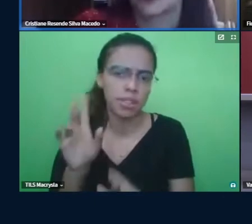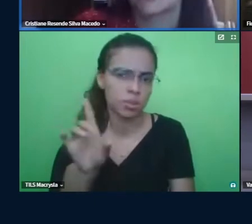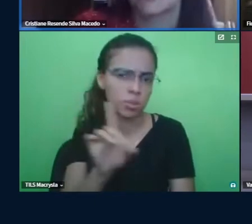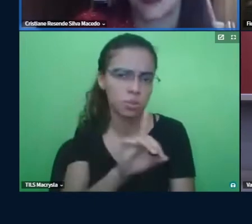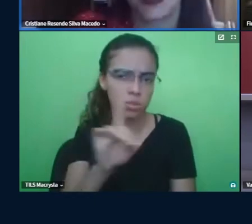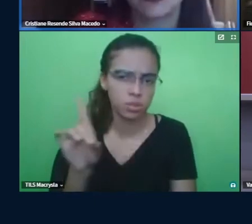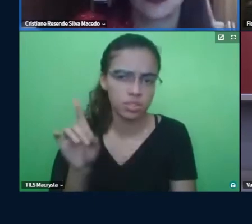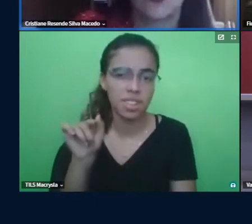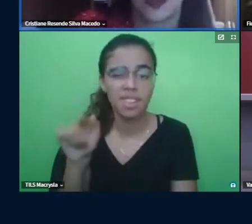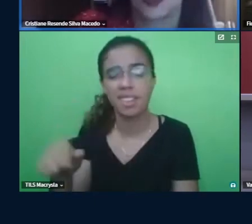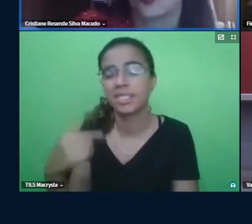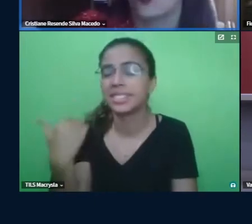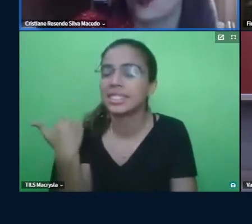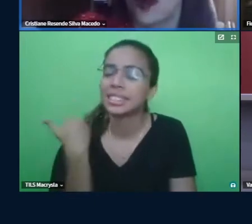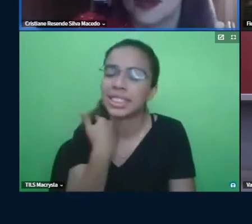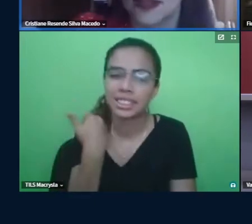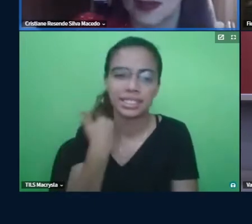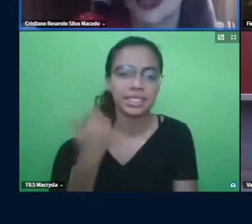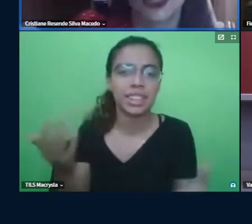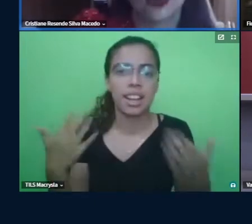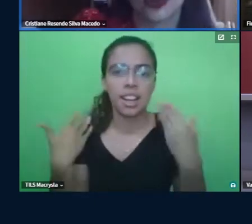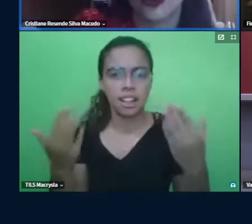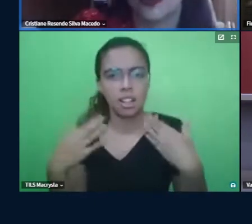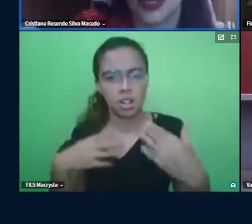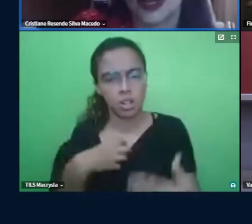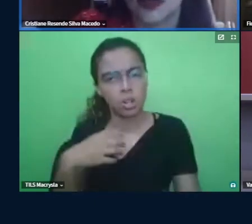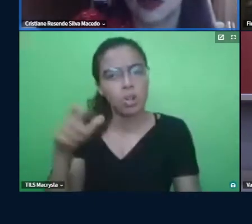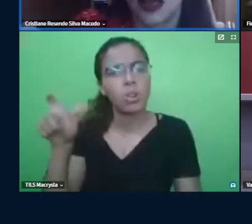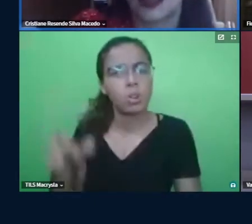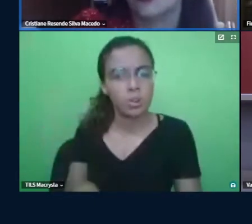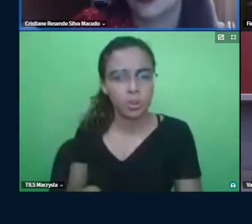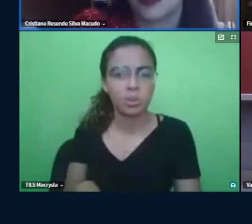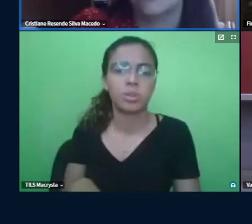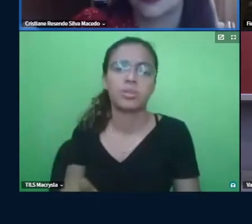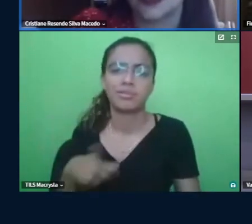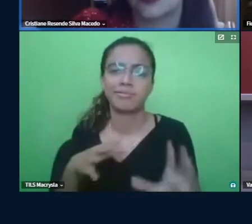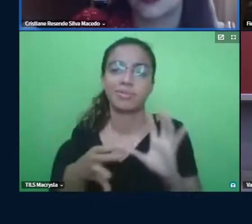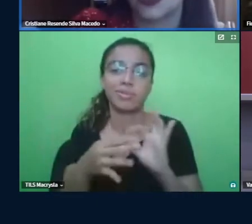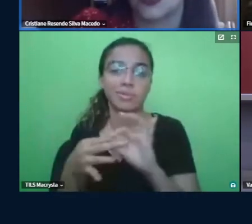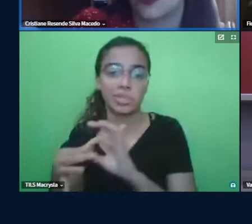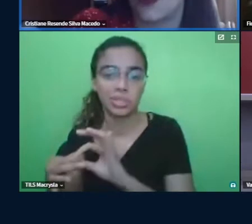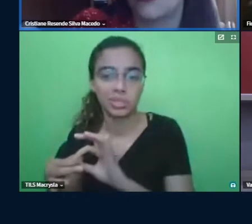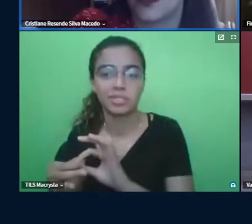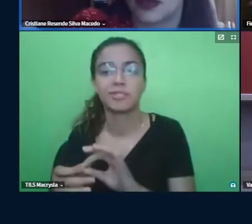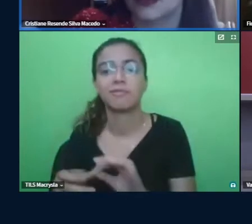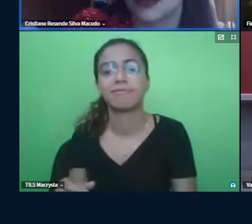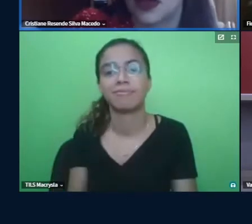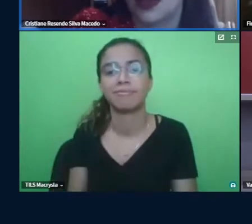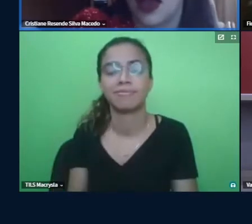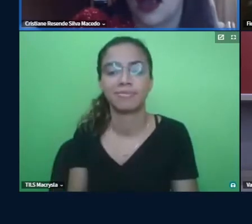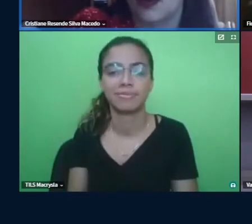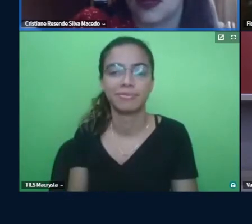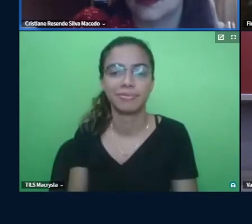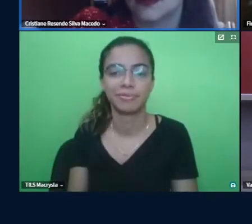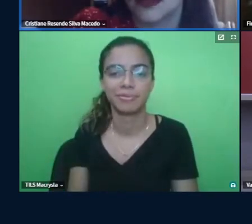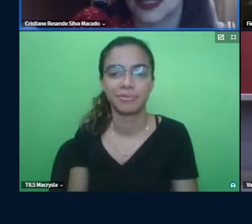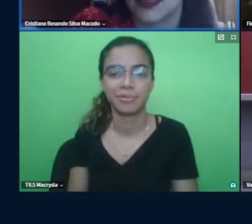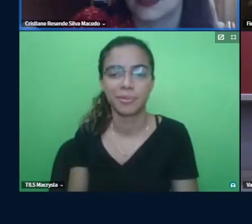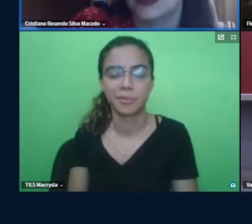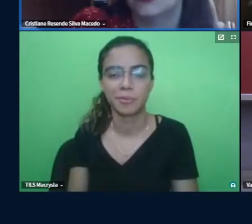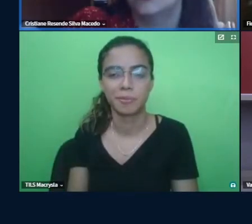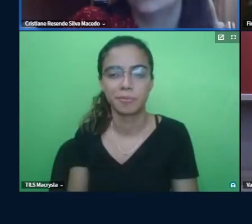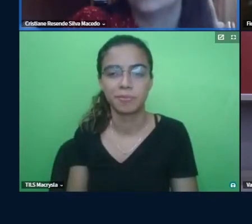extremamente cansada, com calor, sabe? Tinha todo o contexto. Aquilo ali estava relacionado ao evento, aula,